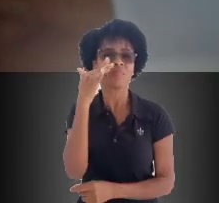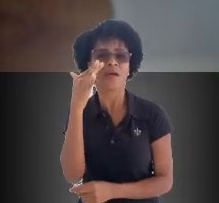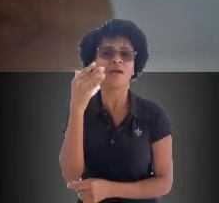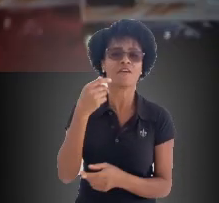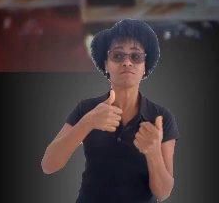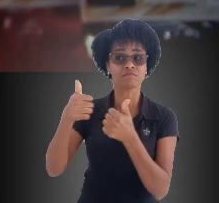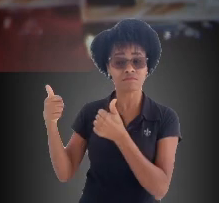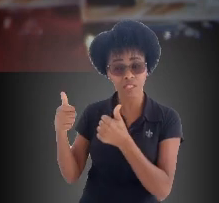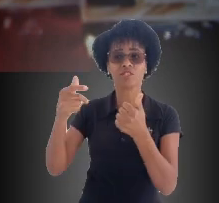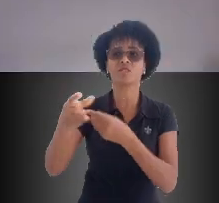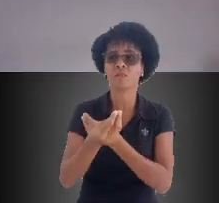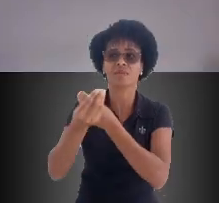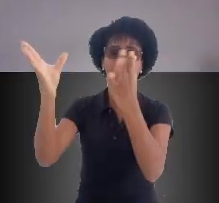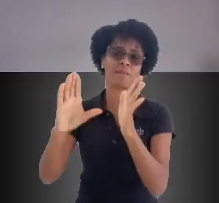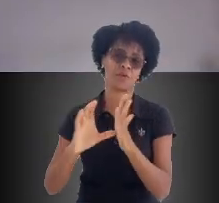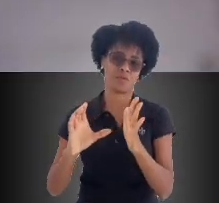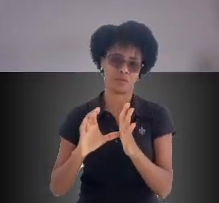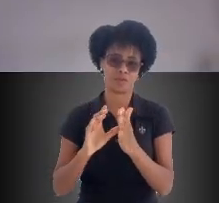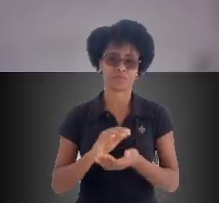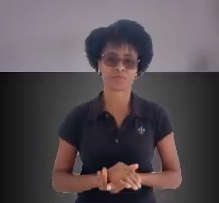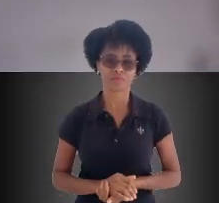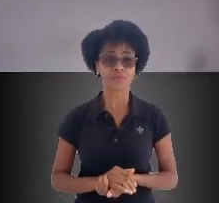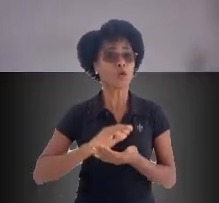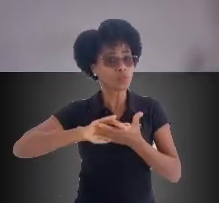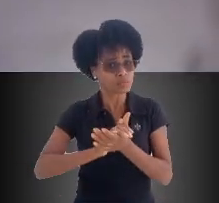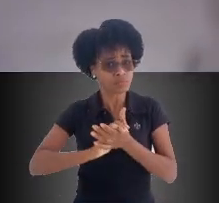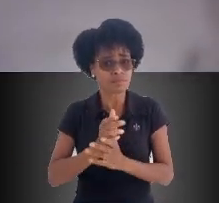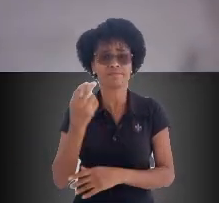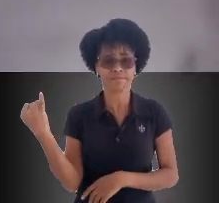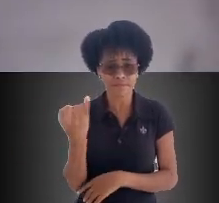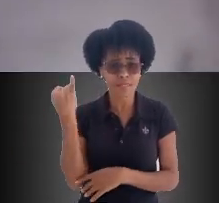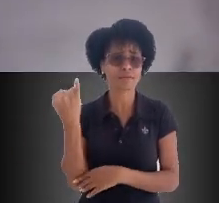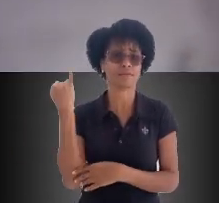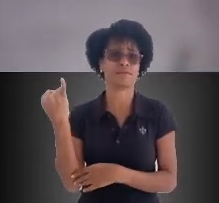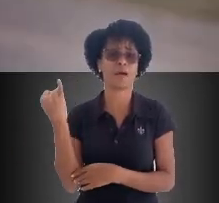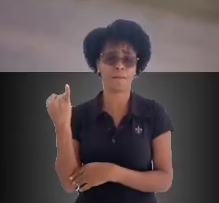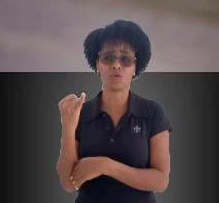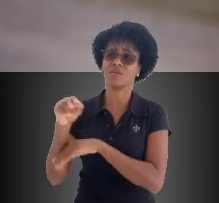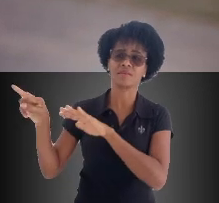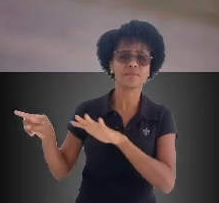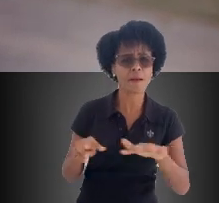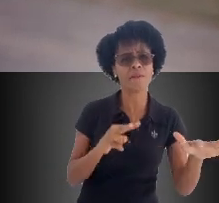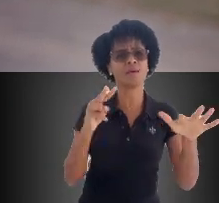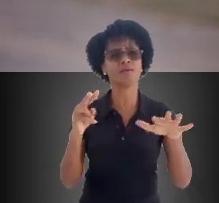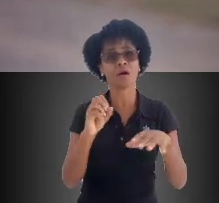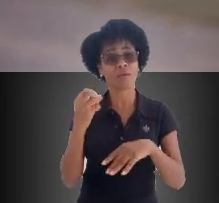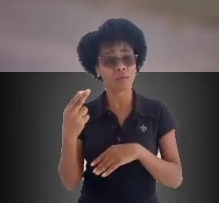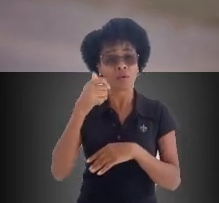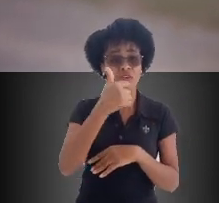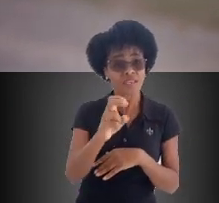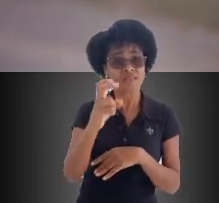envasa e entrega para as comunidades. O sabão, até hoje, ele é muito importante. Então, é doado semanalmente, às vezes,